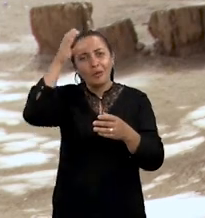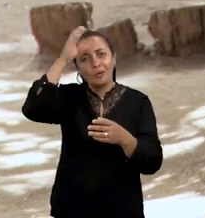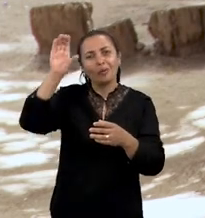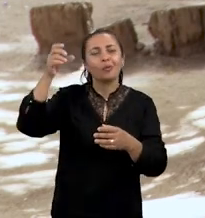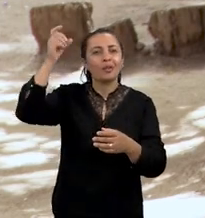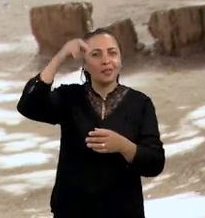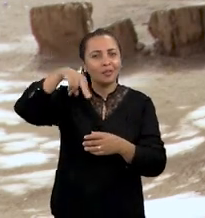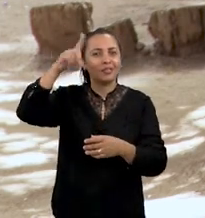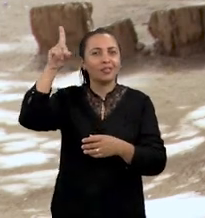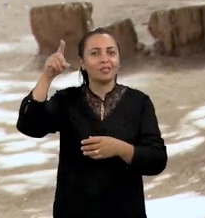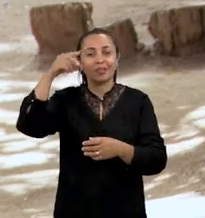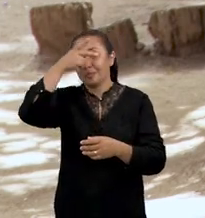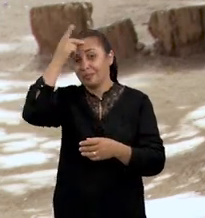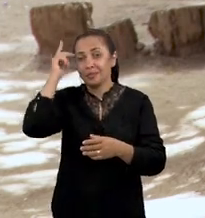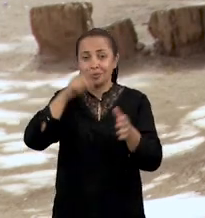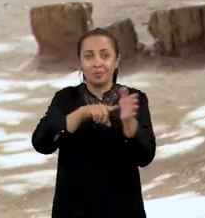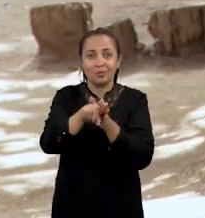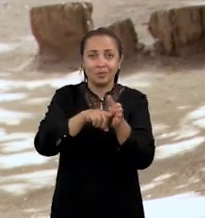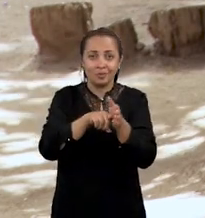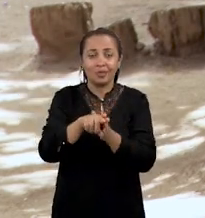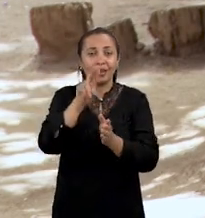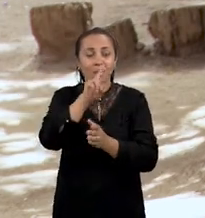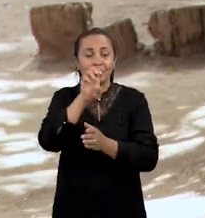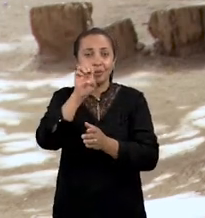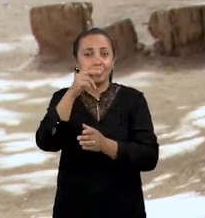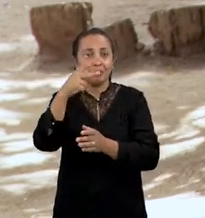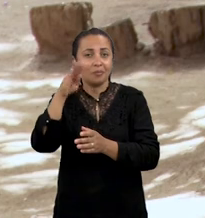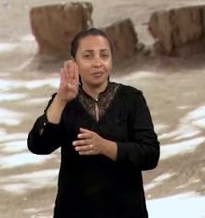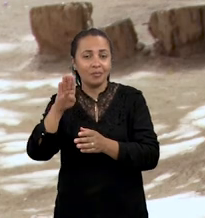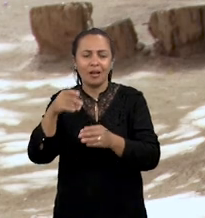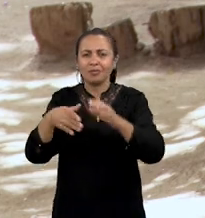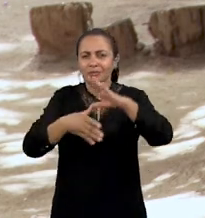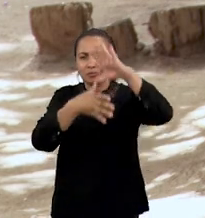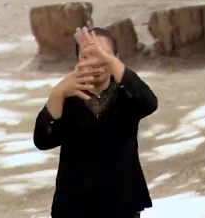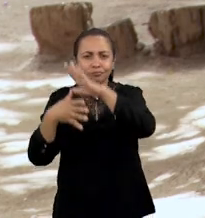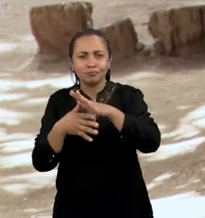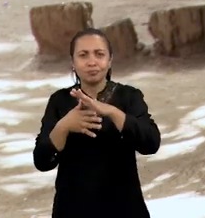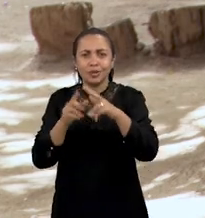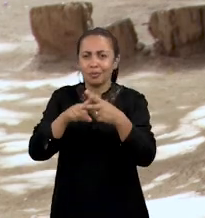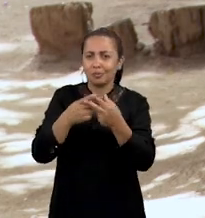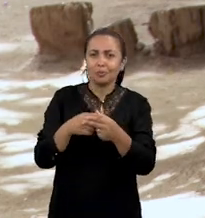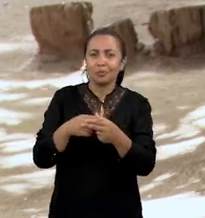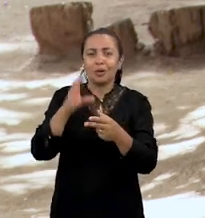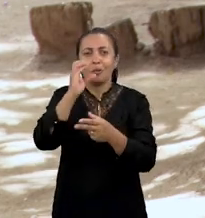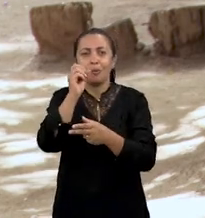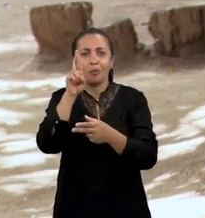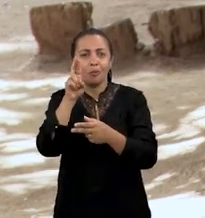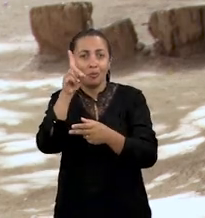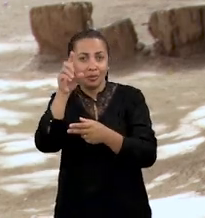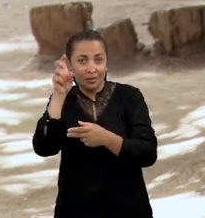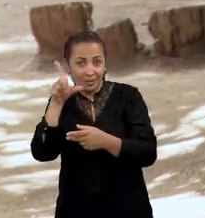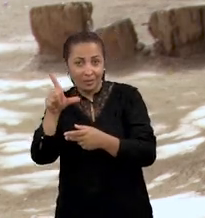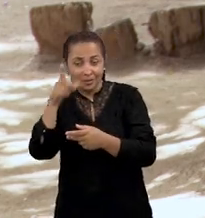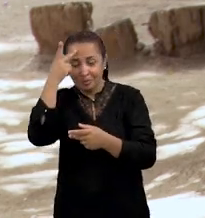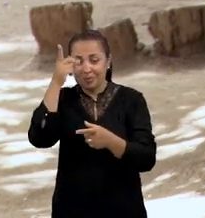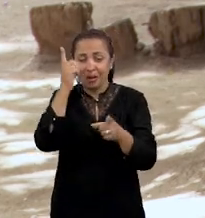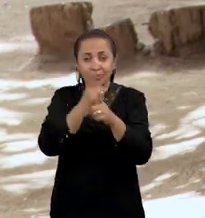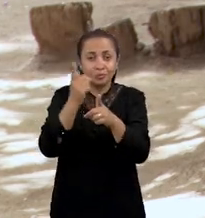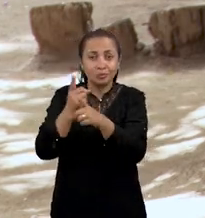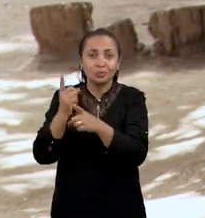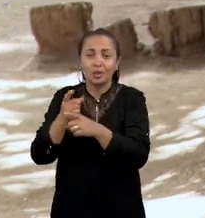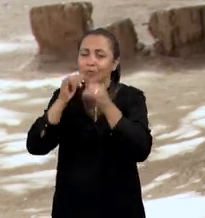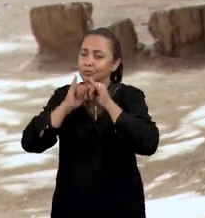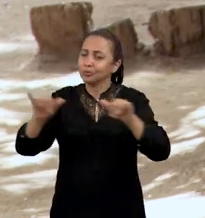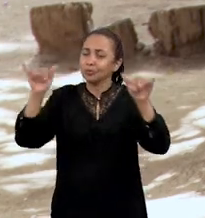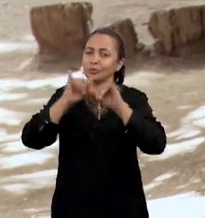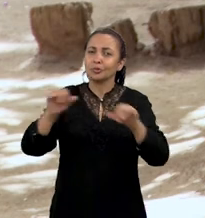cultura do Nordeste. Pesquisadores da Universidade Estadual da Paraíba estão mapeando a produção de cordel para a descoberta